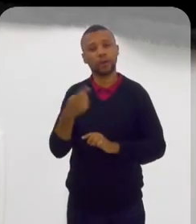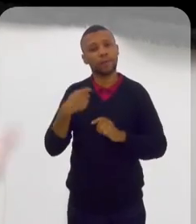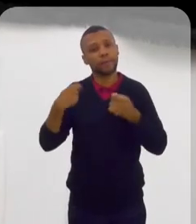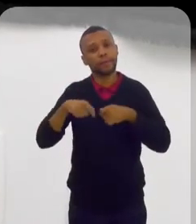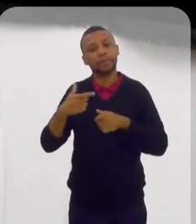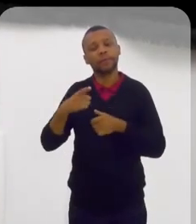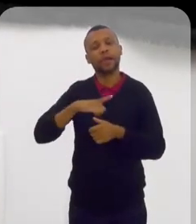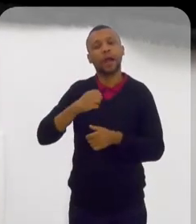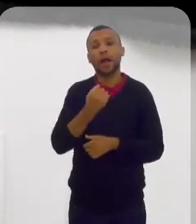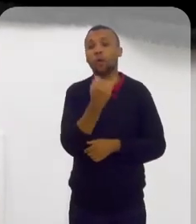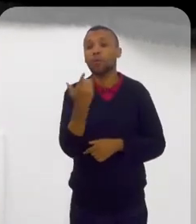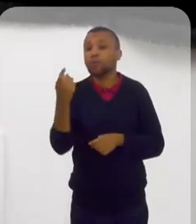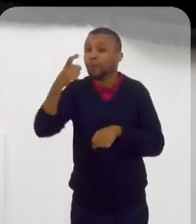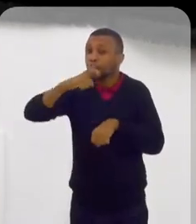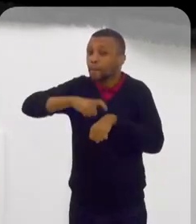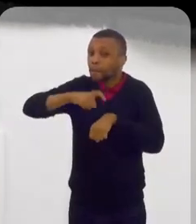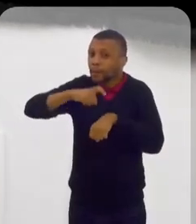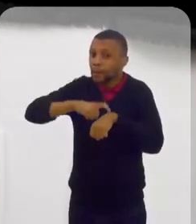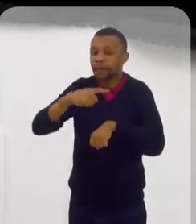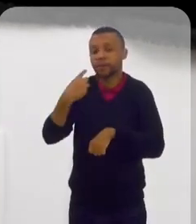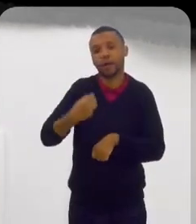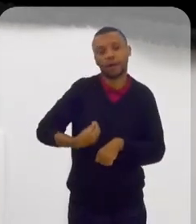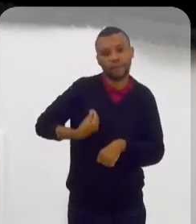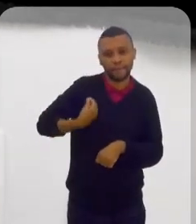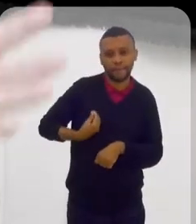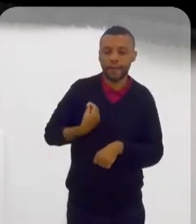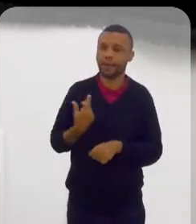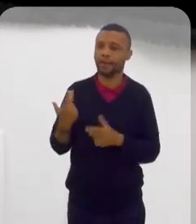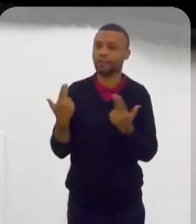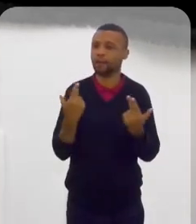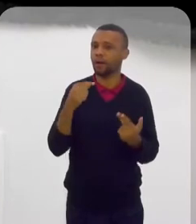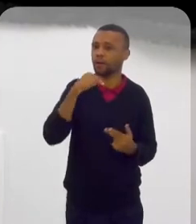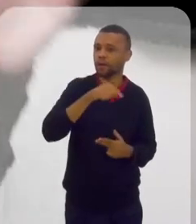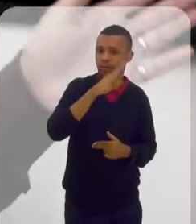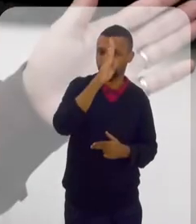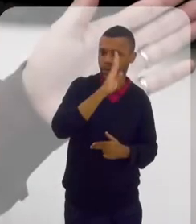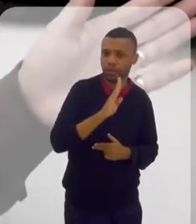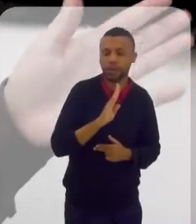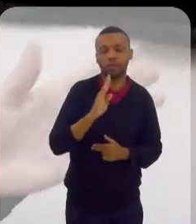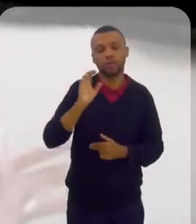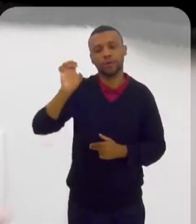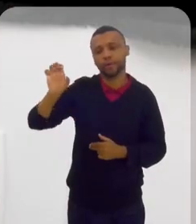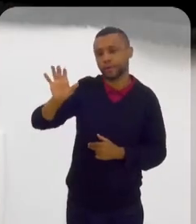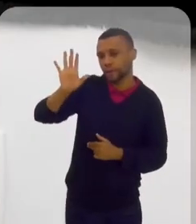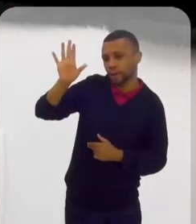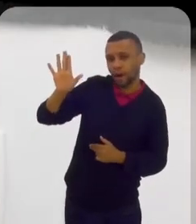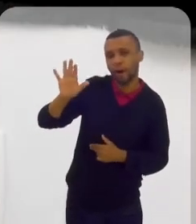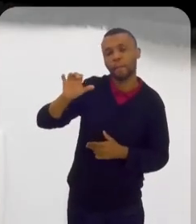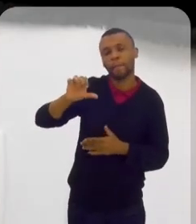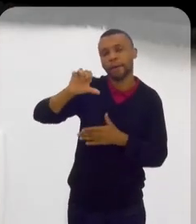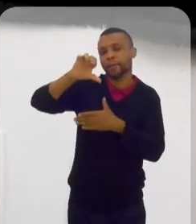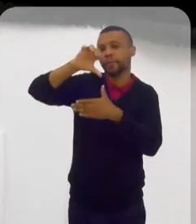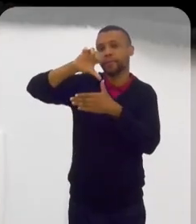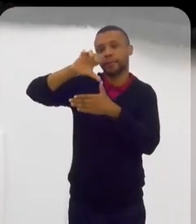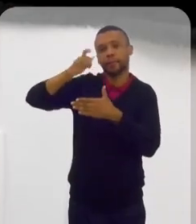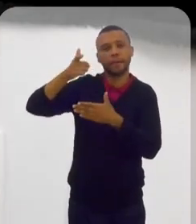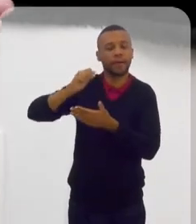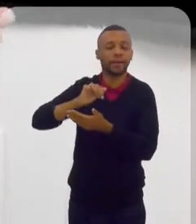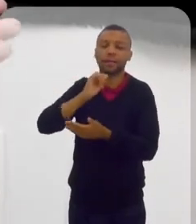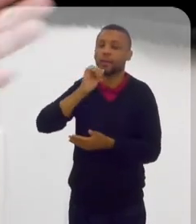adaptar algumas realidades que a gente vai viver, tanto aqui quanto na Europa, quanto na América do Norte. eles dizem uma questão de que você, por exemplo,